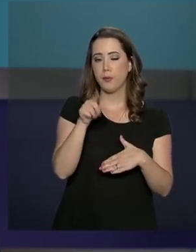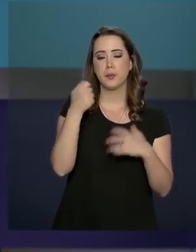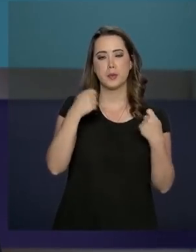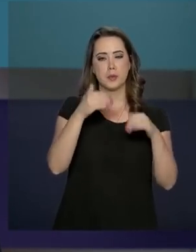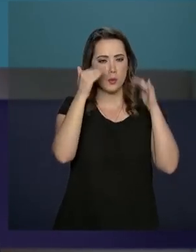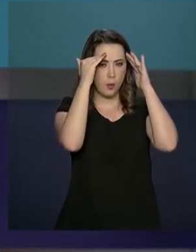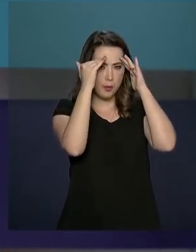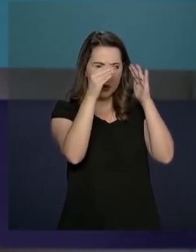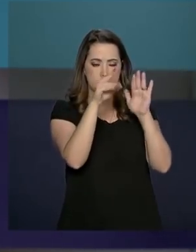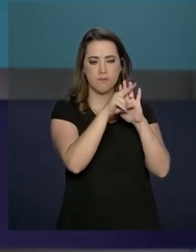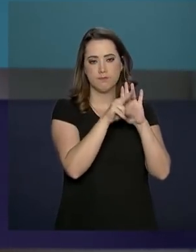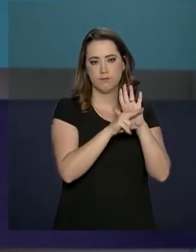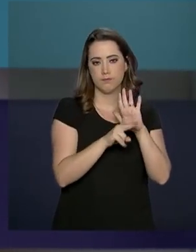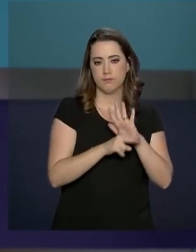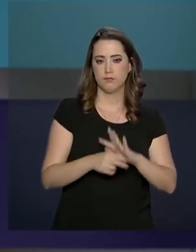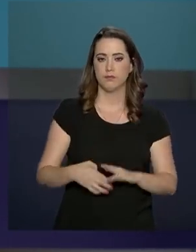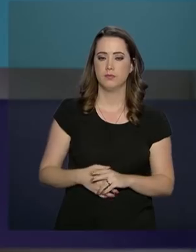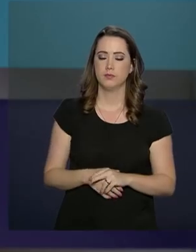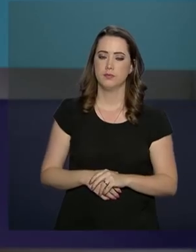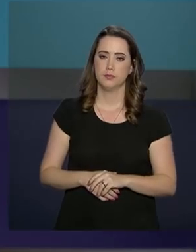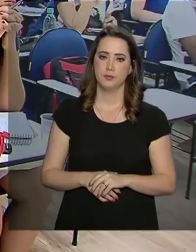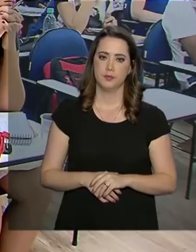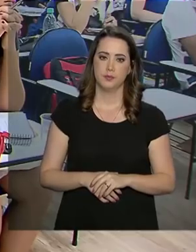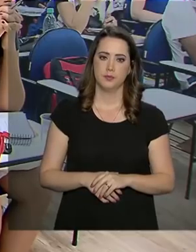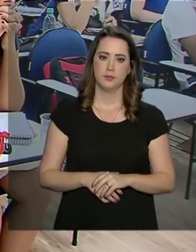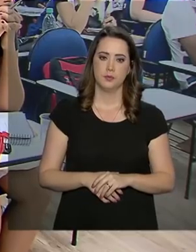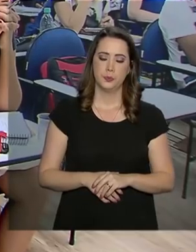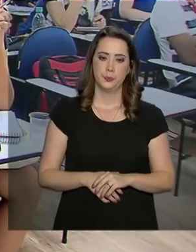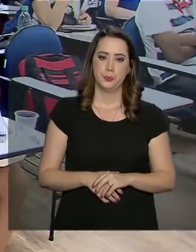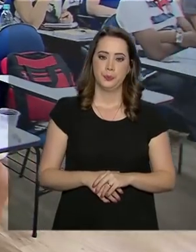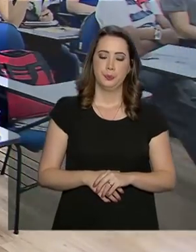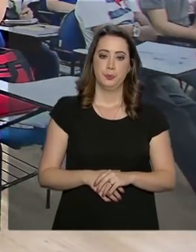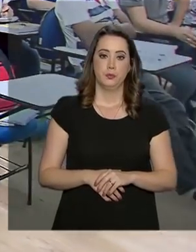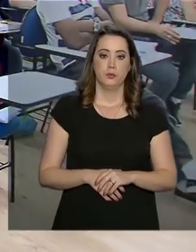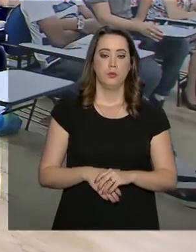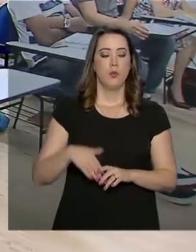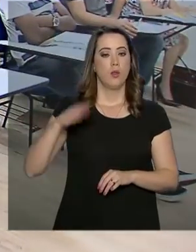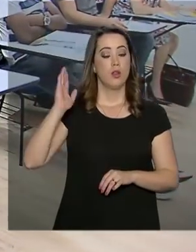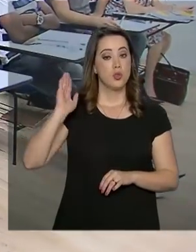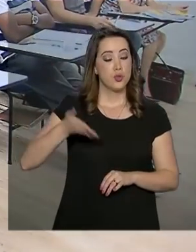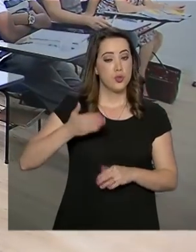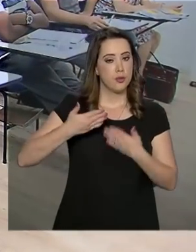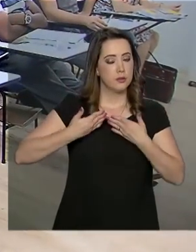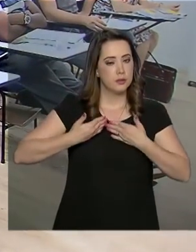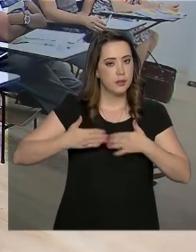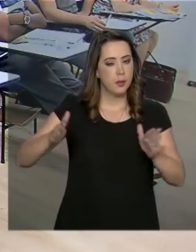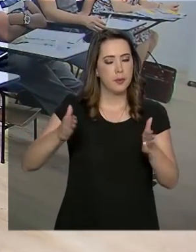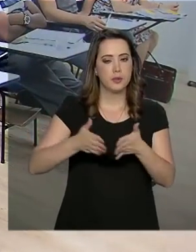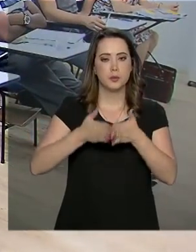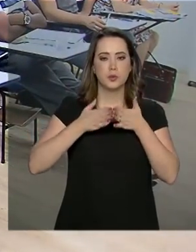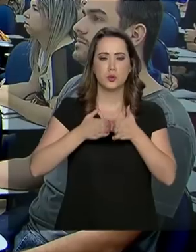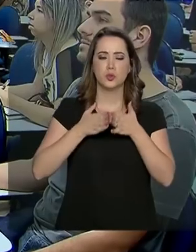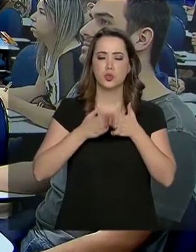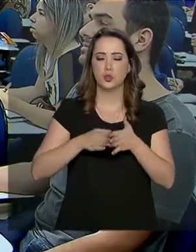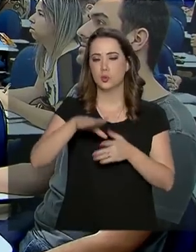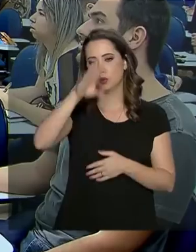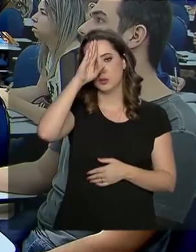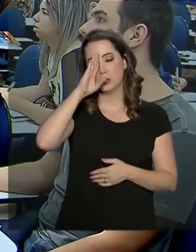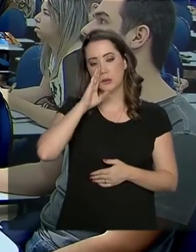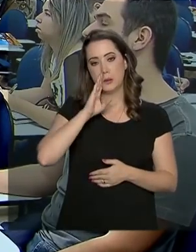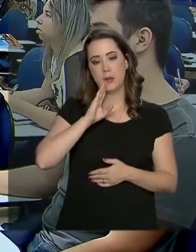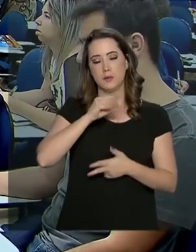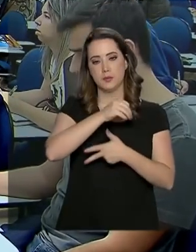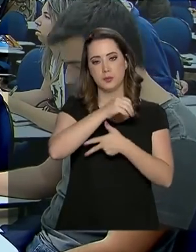é preciso cumprir alguns requisitos. Já está aberto o período para pedir a isenção da taxa de